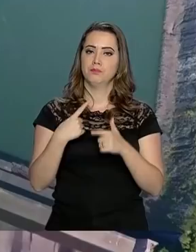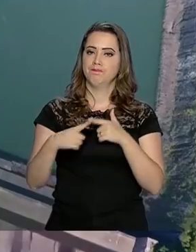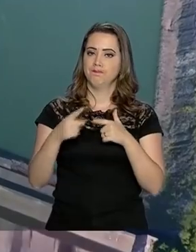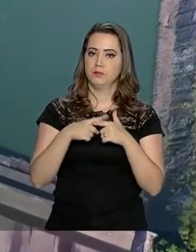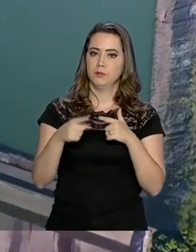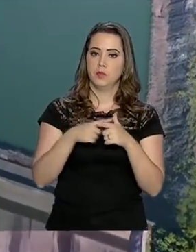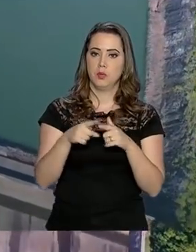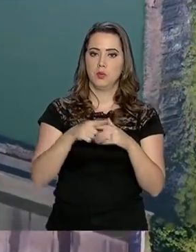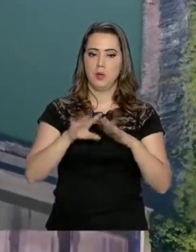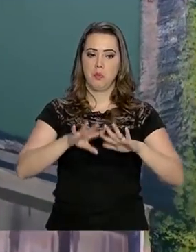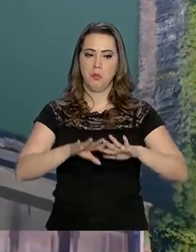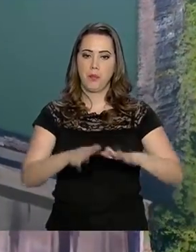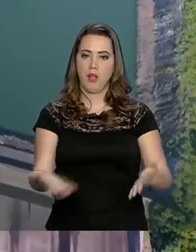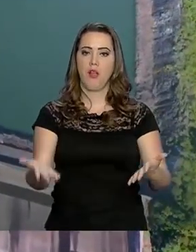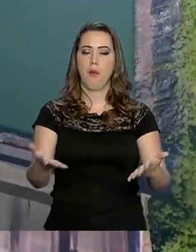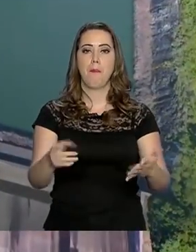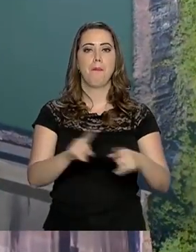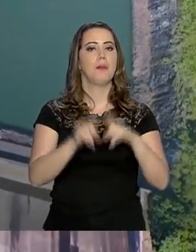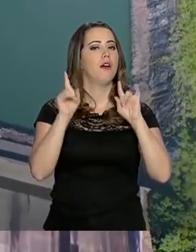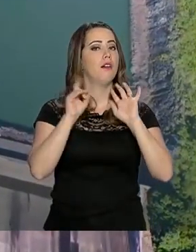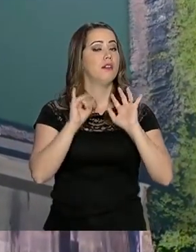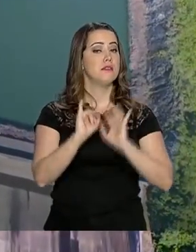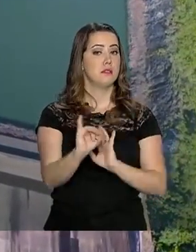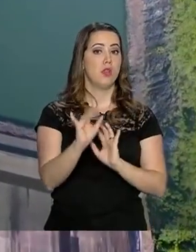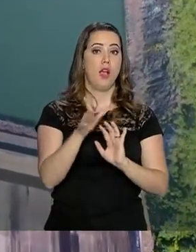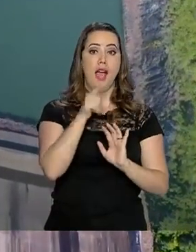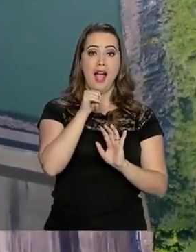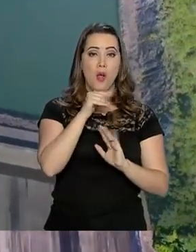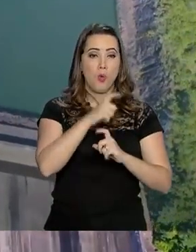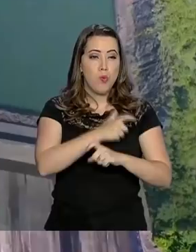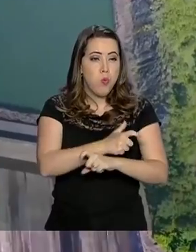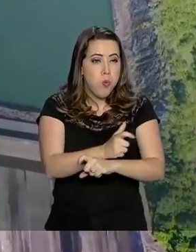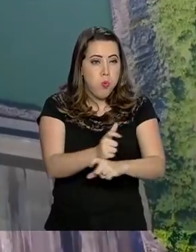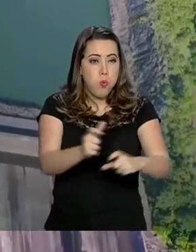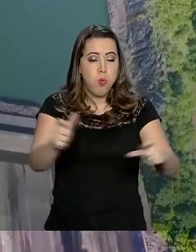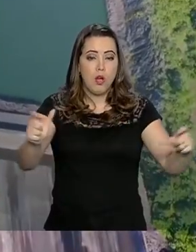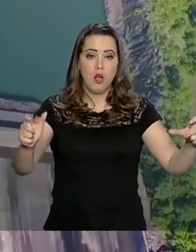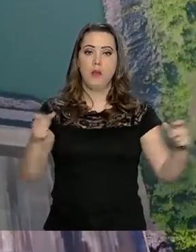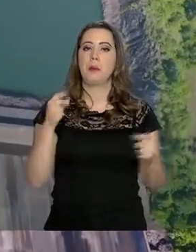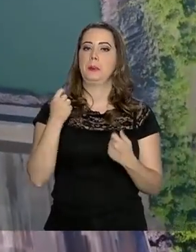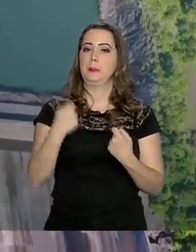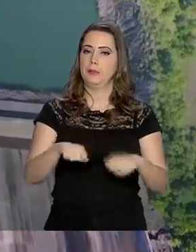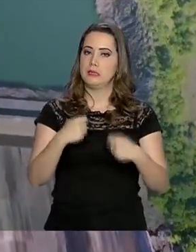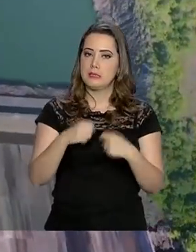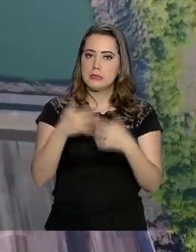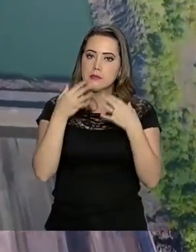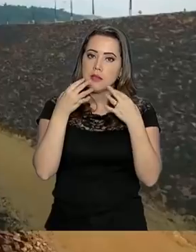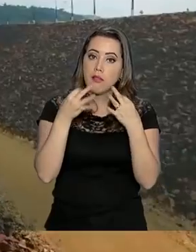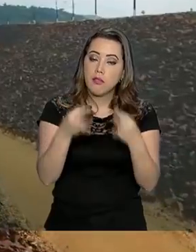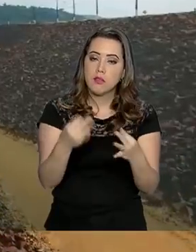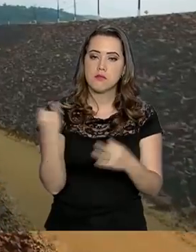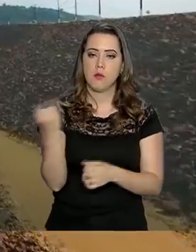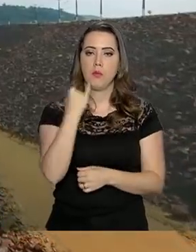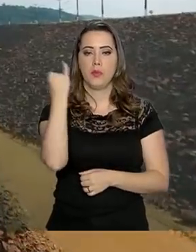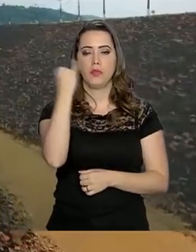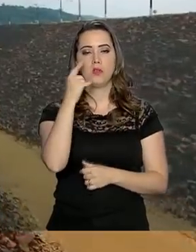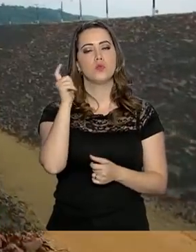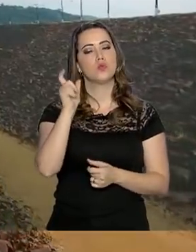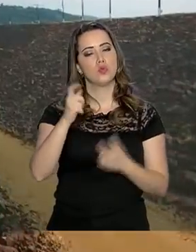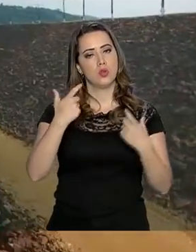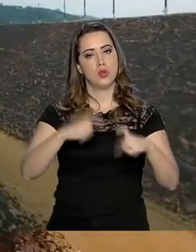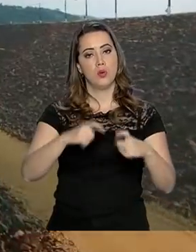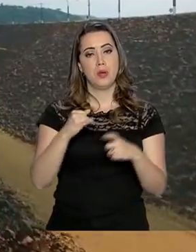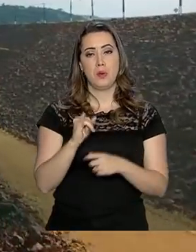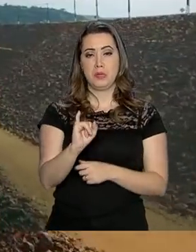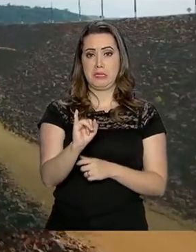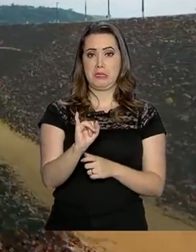romper, mas sim barragens que, por causa do volume de água, precisam ser acompanhadas mais de perto. São regiões em que